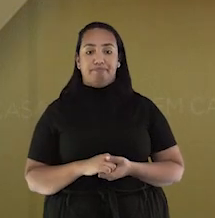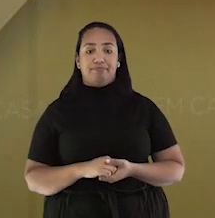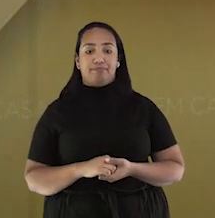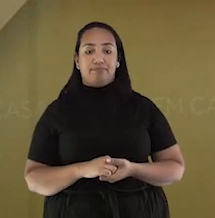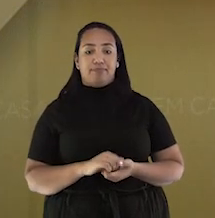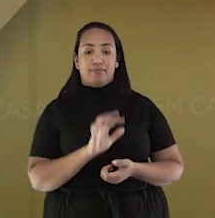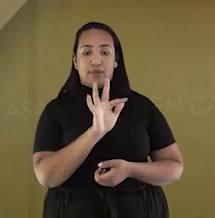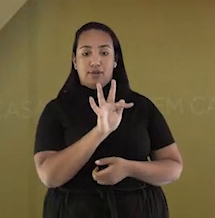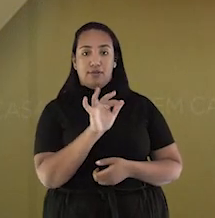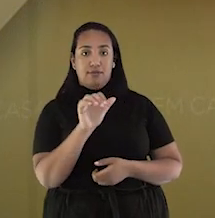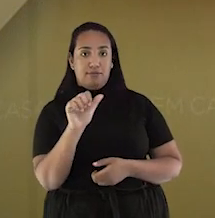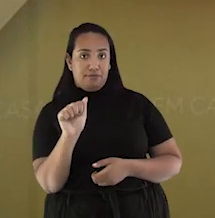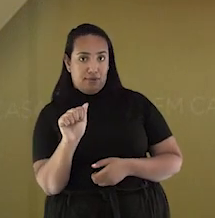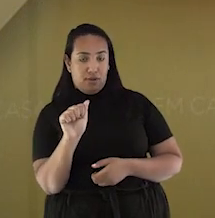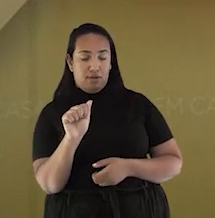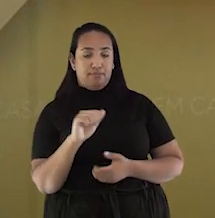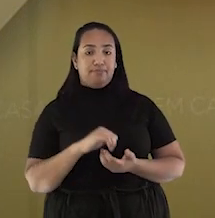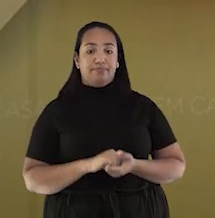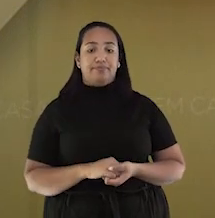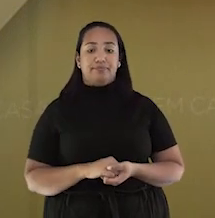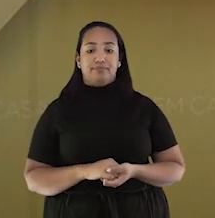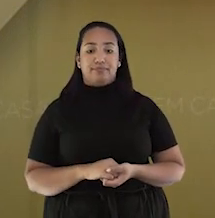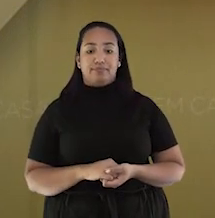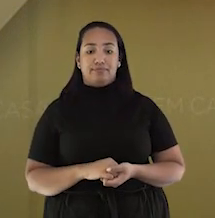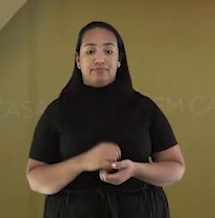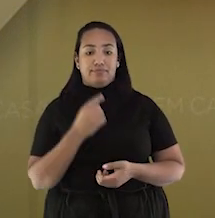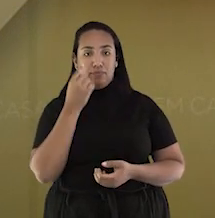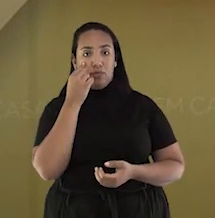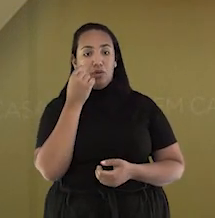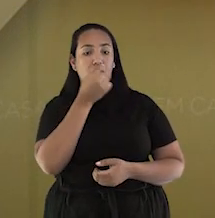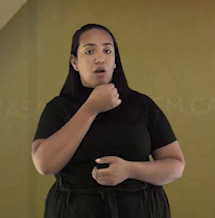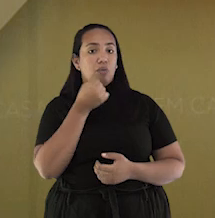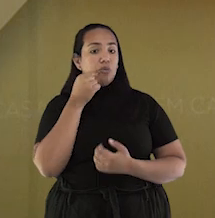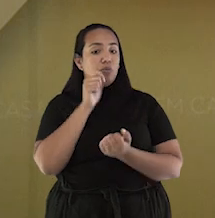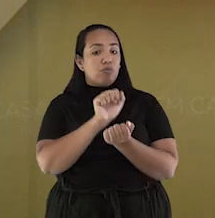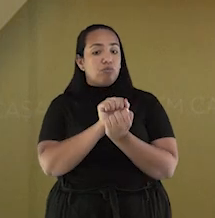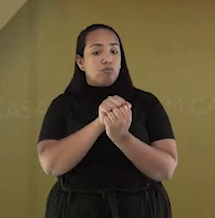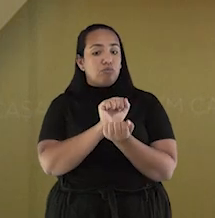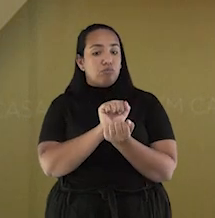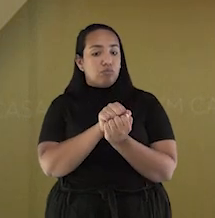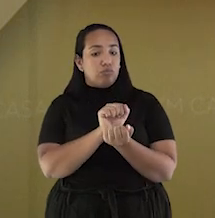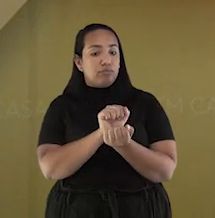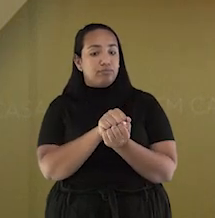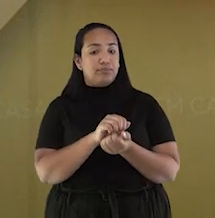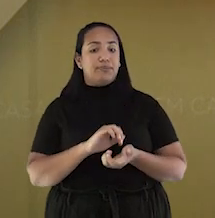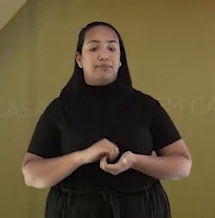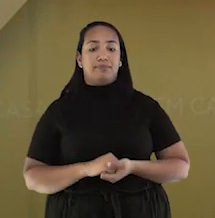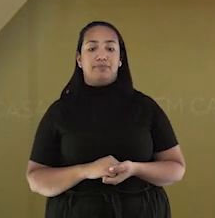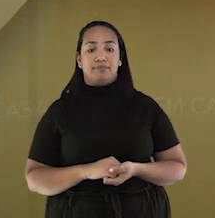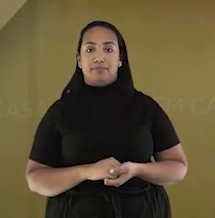fica Fá. Então, Fá. Fá. Um pouco assoprando com a boca fechada.